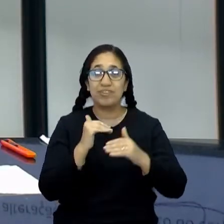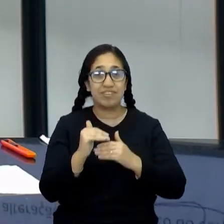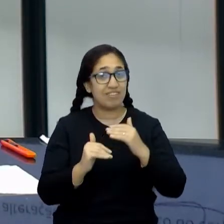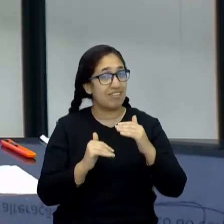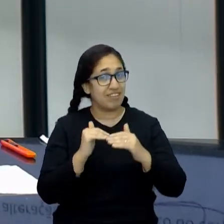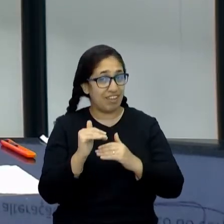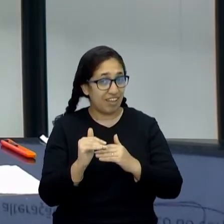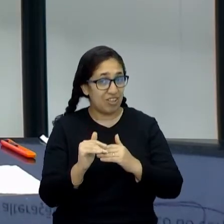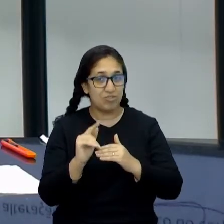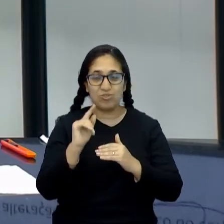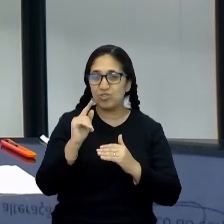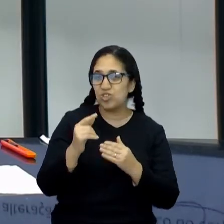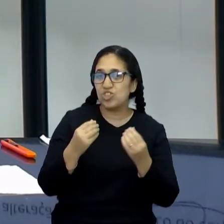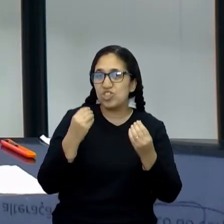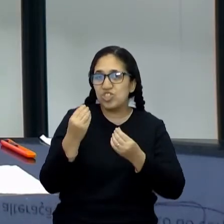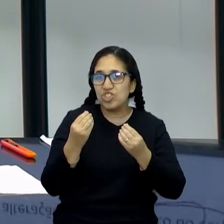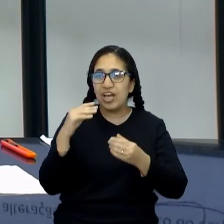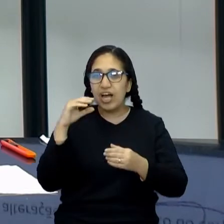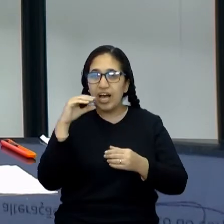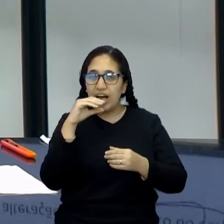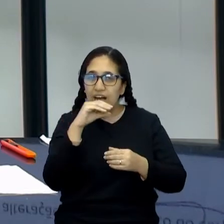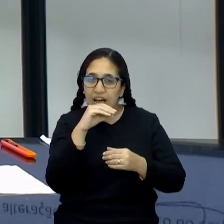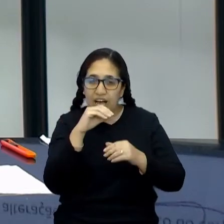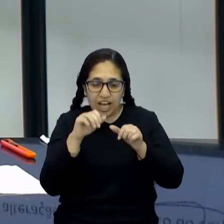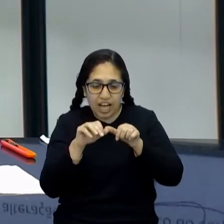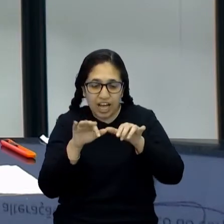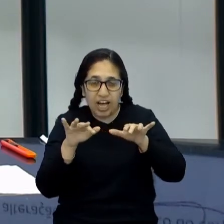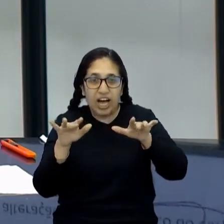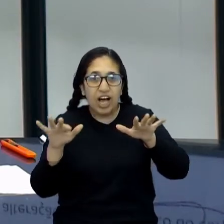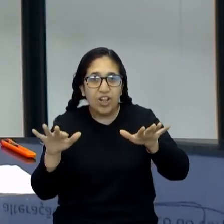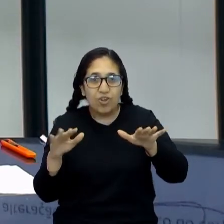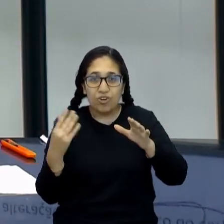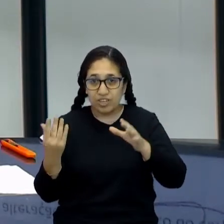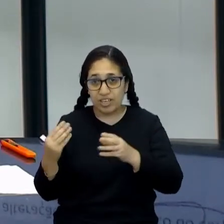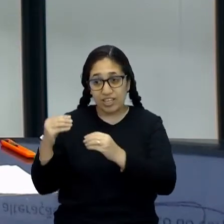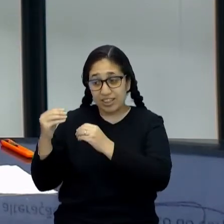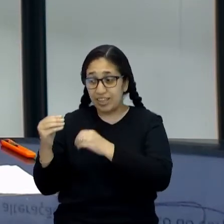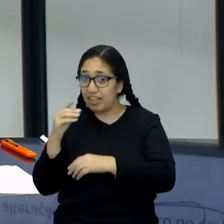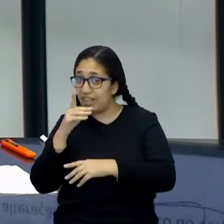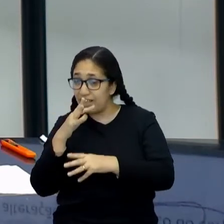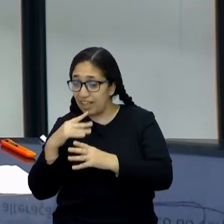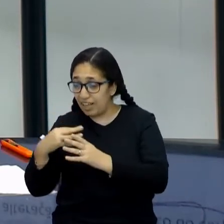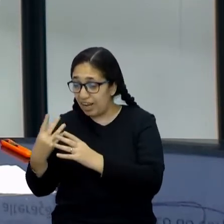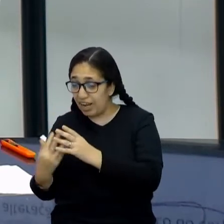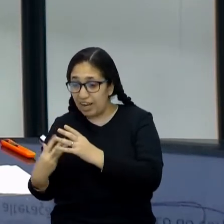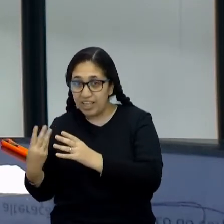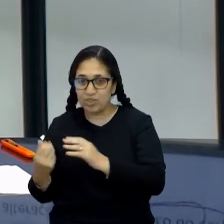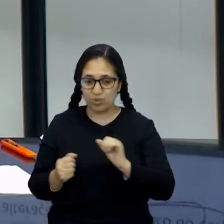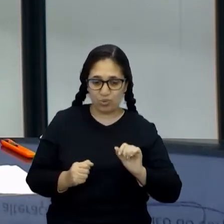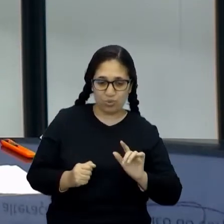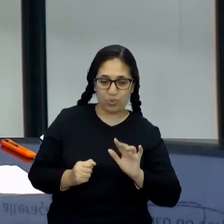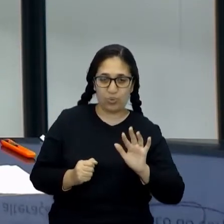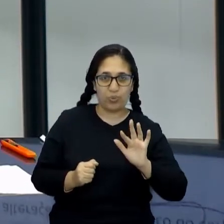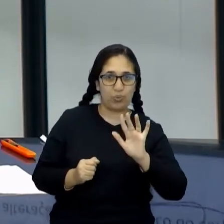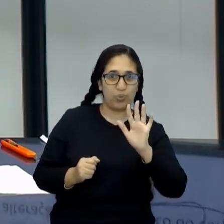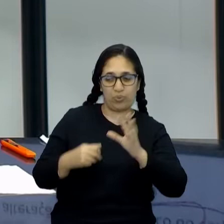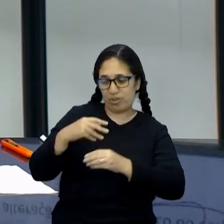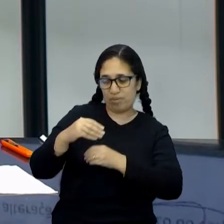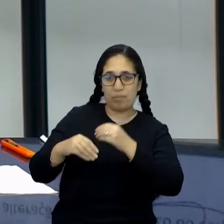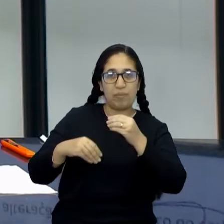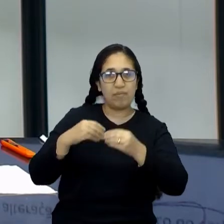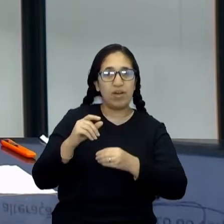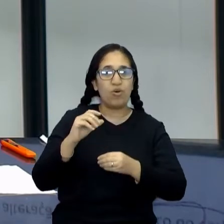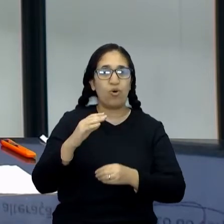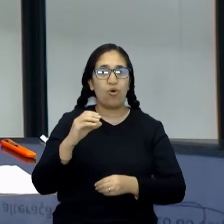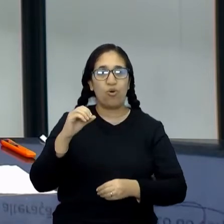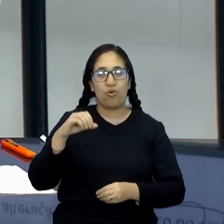transmissão de calor, de propagação de calor, que envolve líquidos e gases, na maioria das vezes é chamado